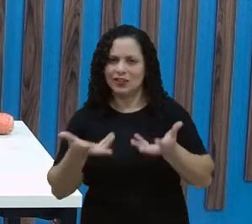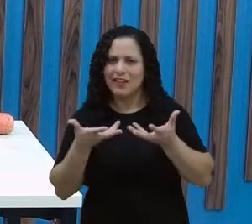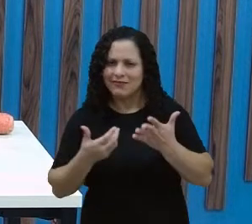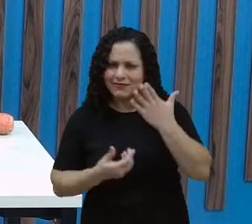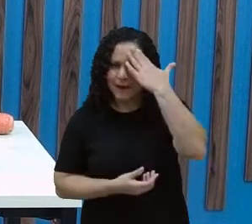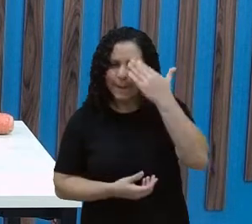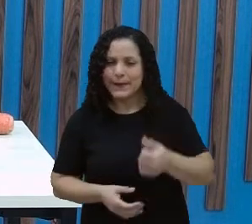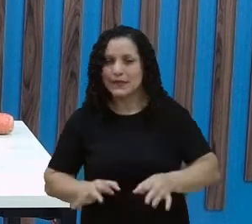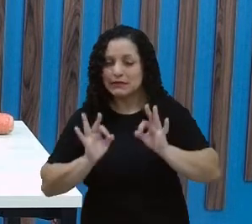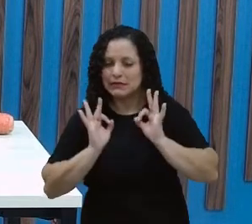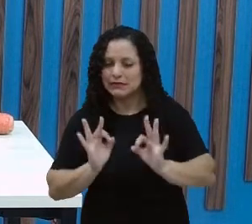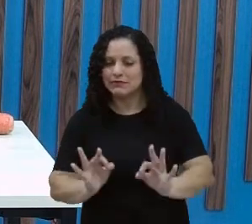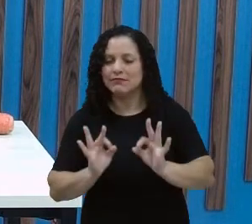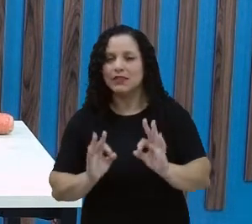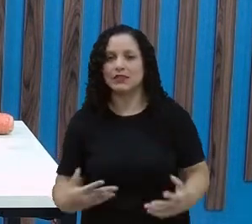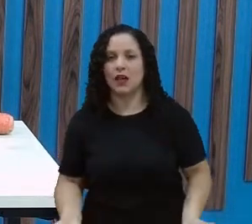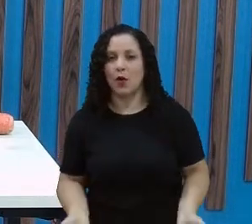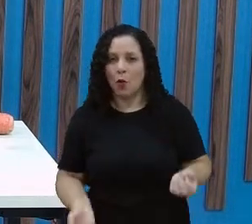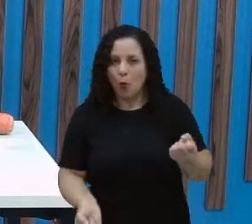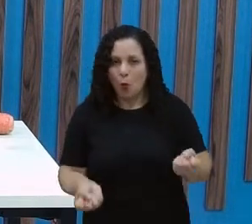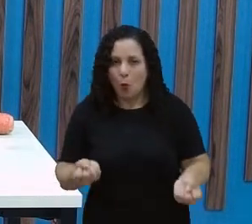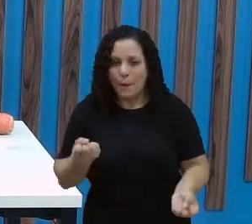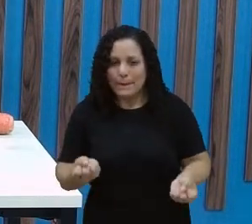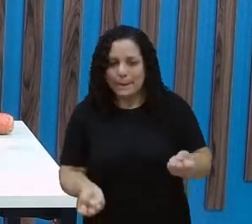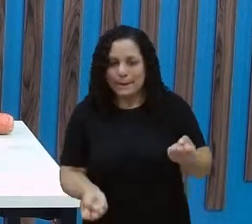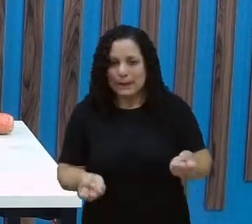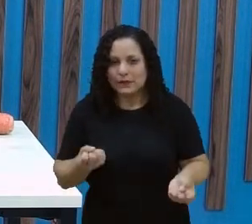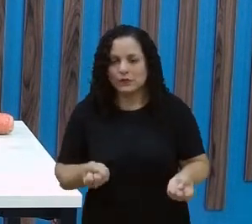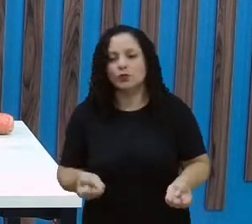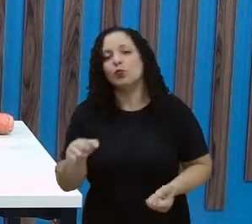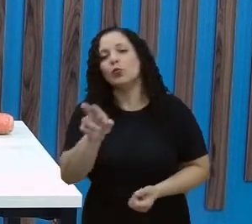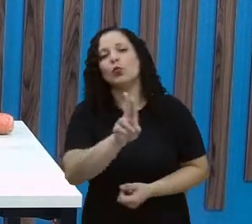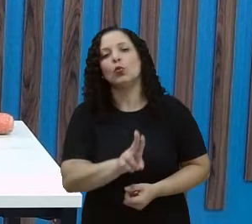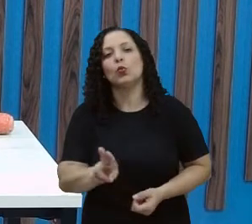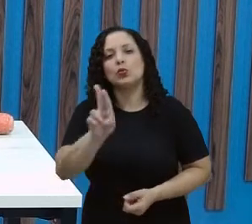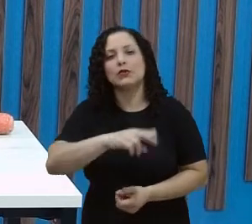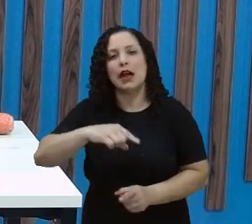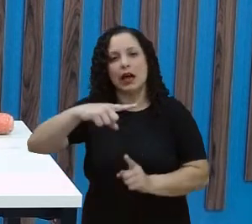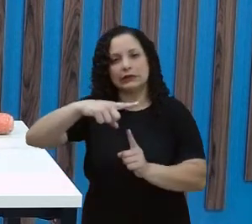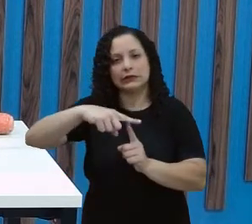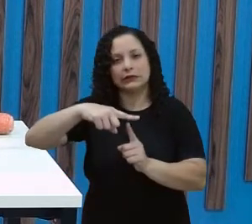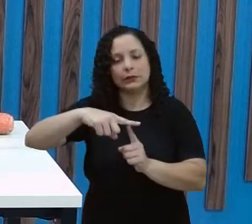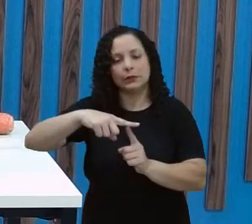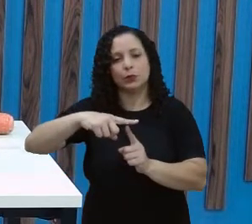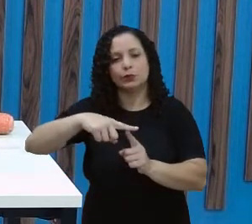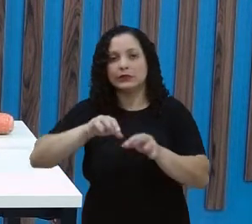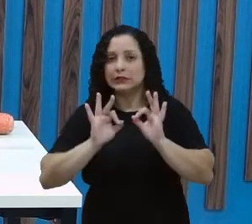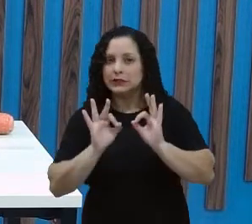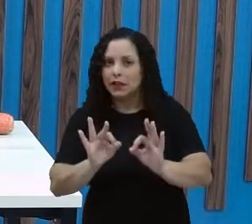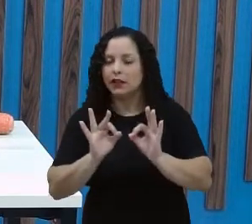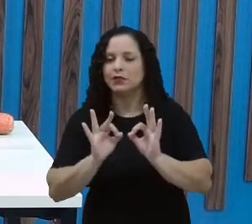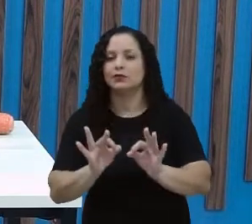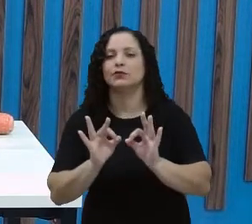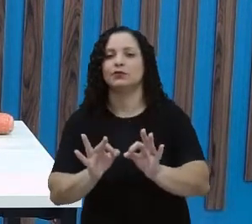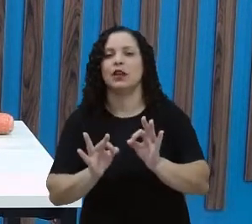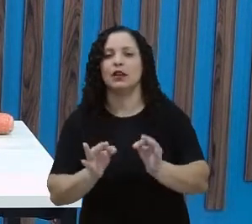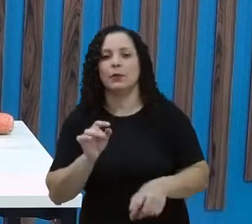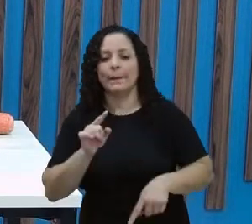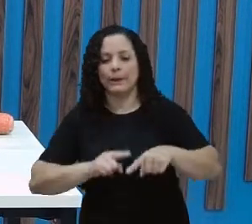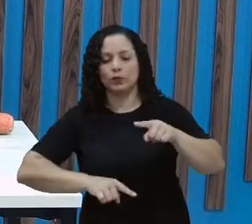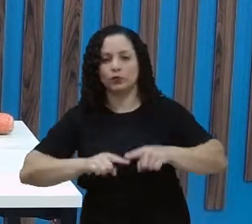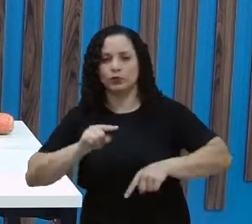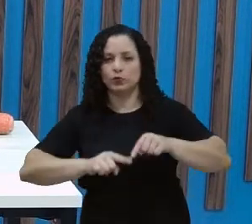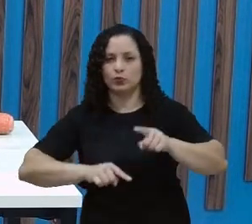peso exato, a gente tem que utilizar o instrumento que pode dar o peso exato daquele objeto, daquela